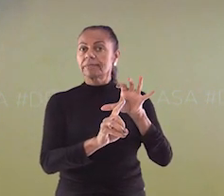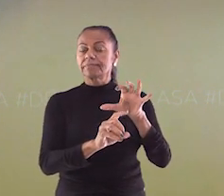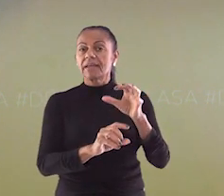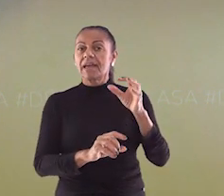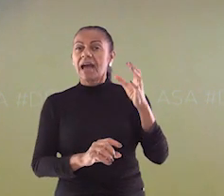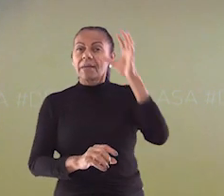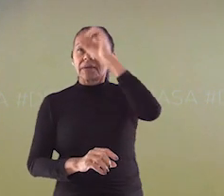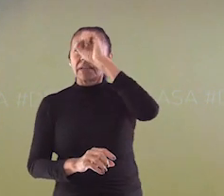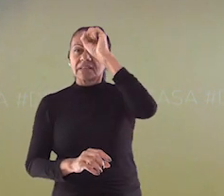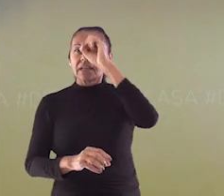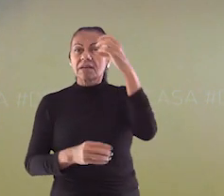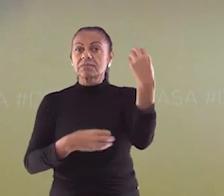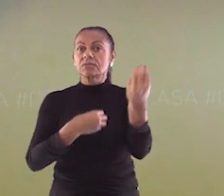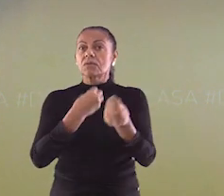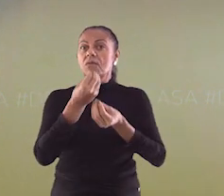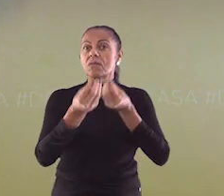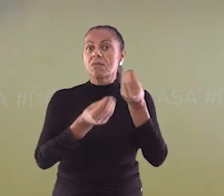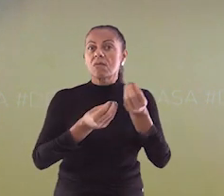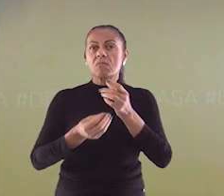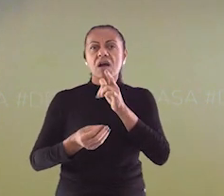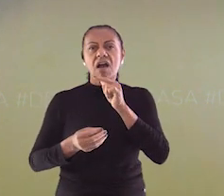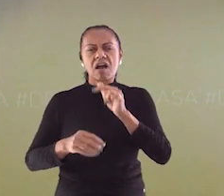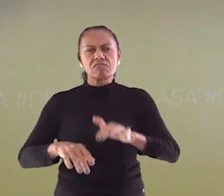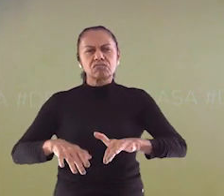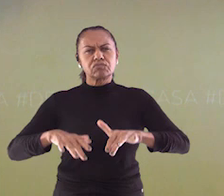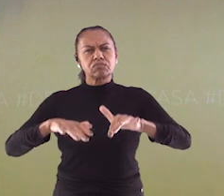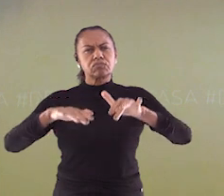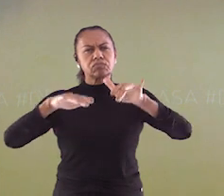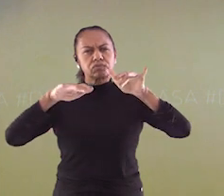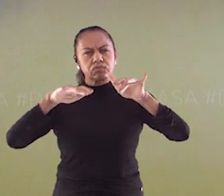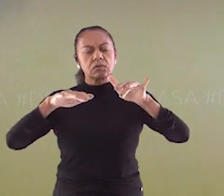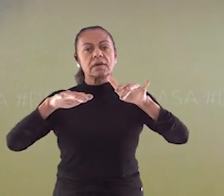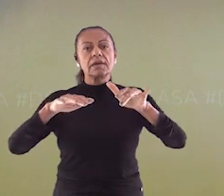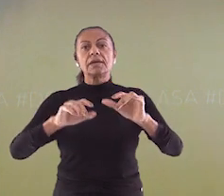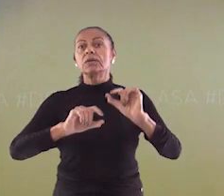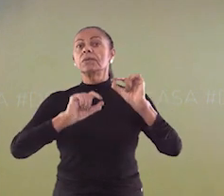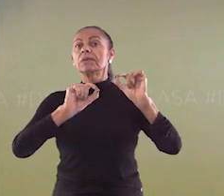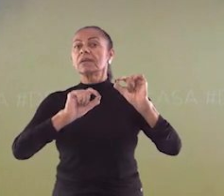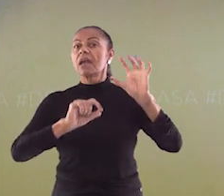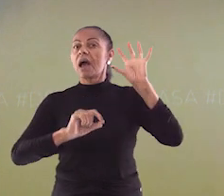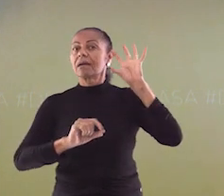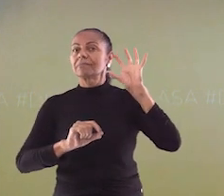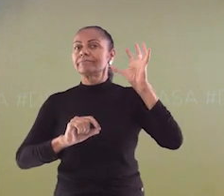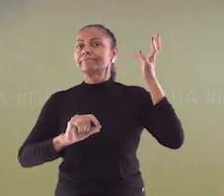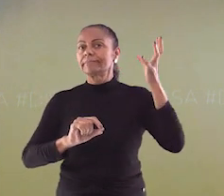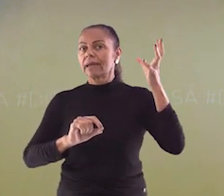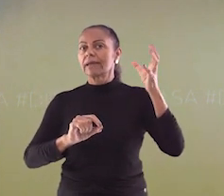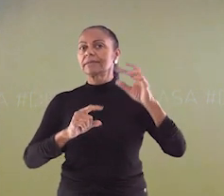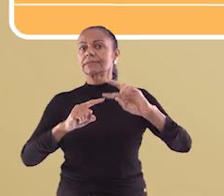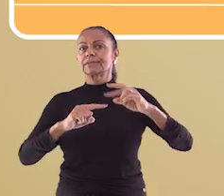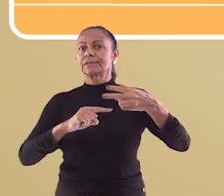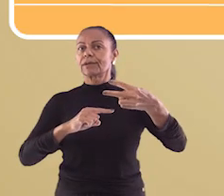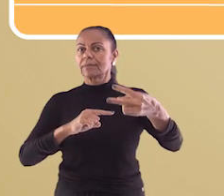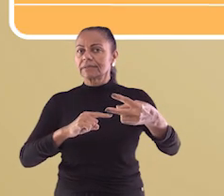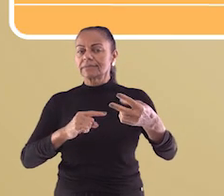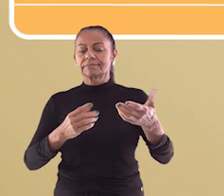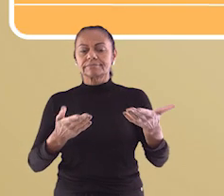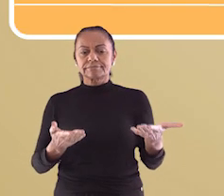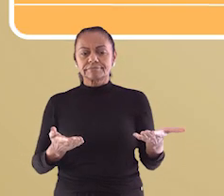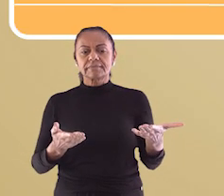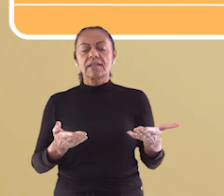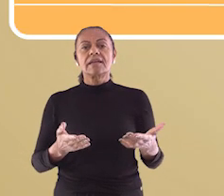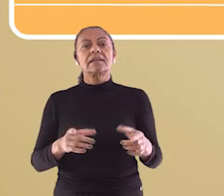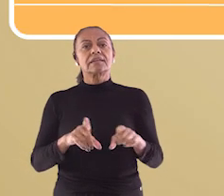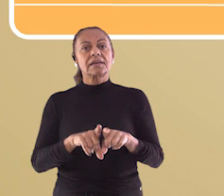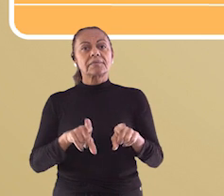aprendemos o que são enchentes e quais os fatores desencadeadores que as provocam. Para além das